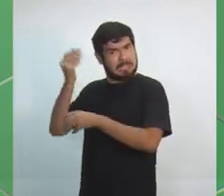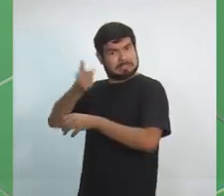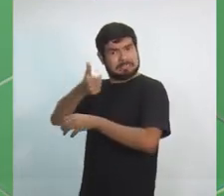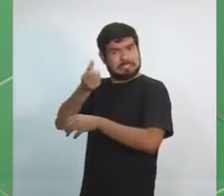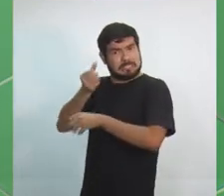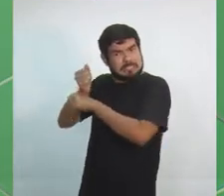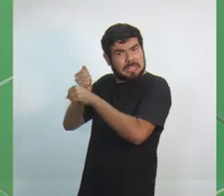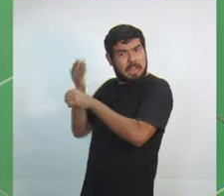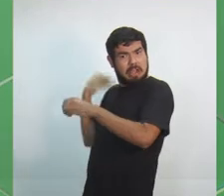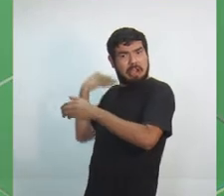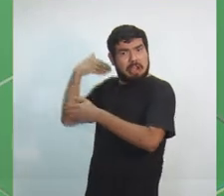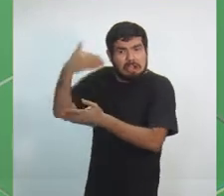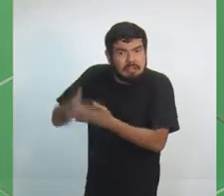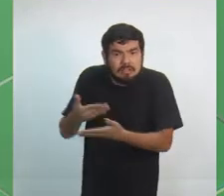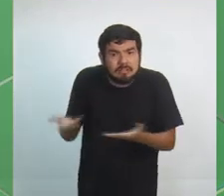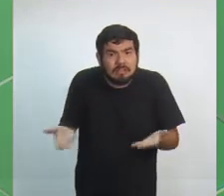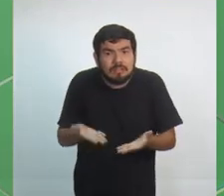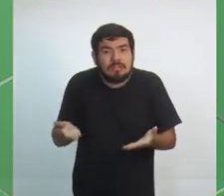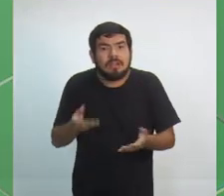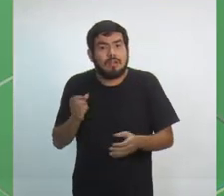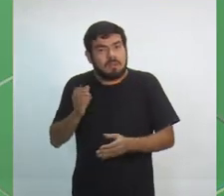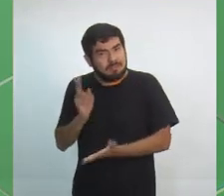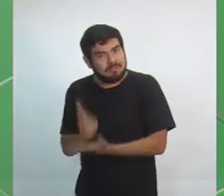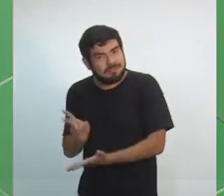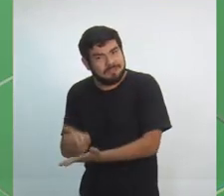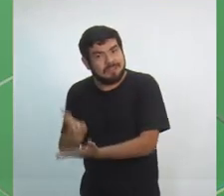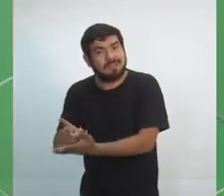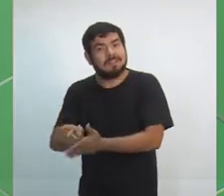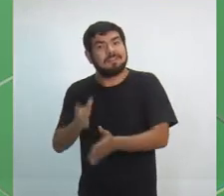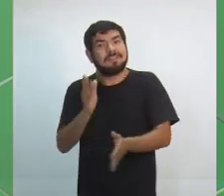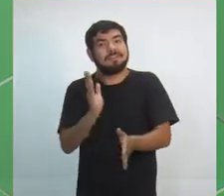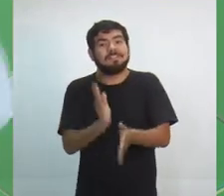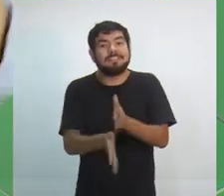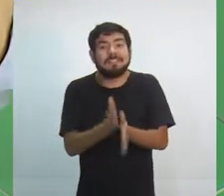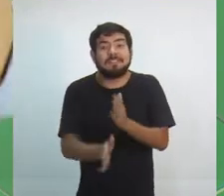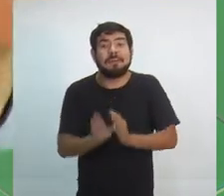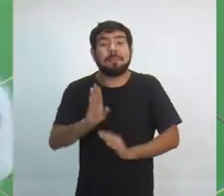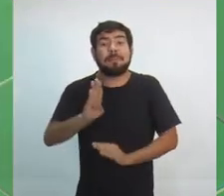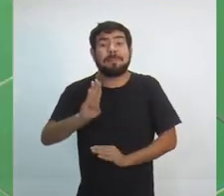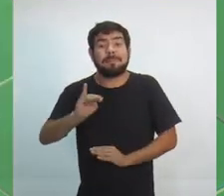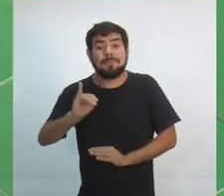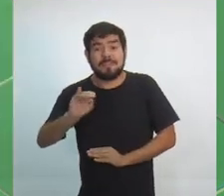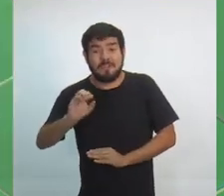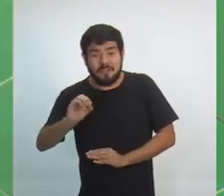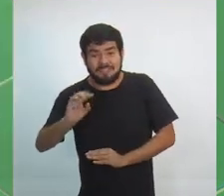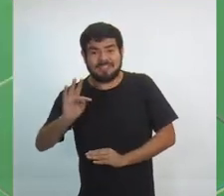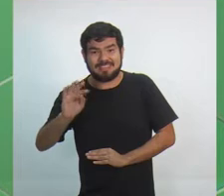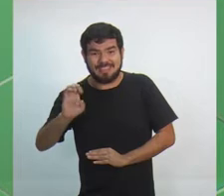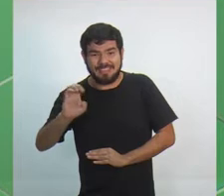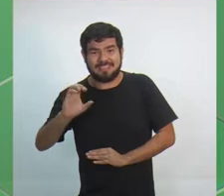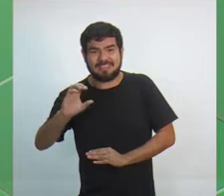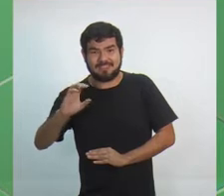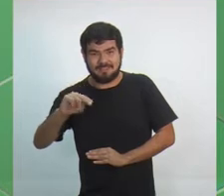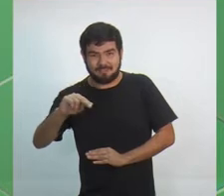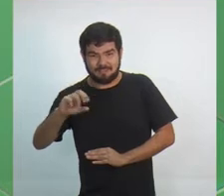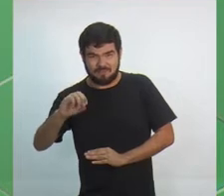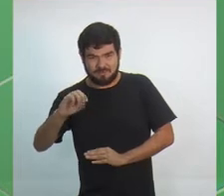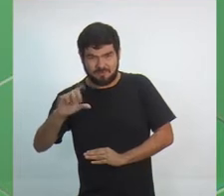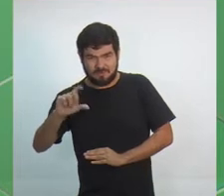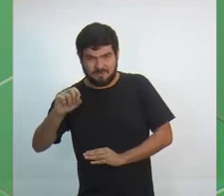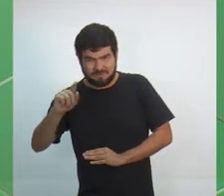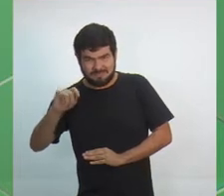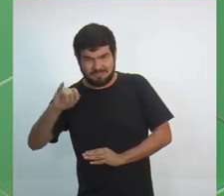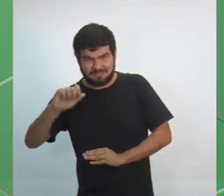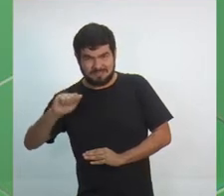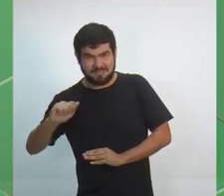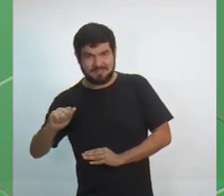jurídica ao Centro de Biotecnologia da Amazônia. Tudo isso que se fala aqui, fitoterápico, qualquer produção que agregue valor no interior